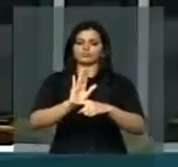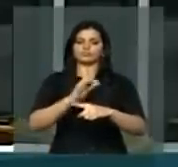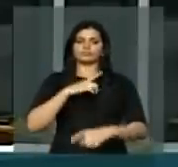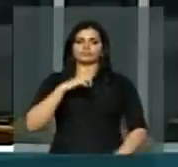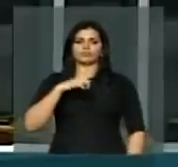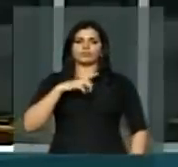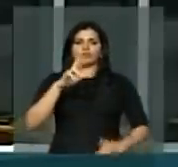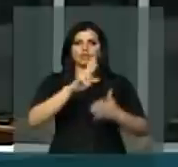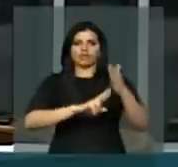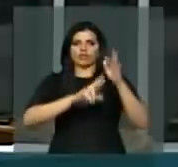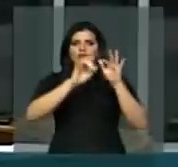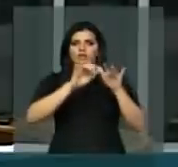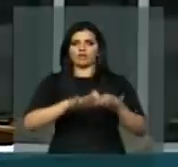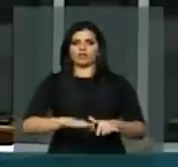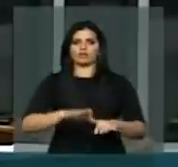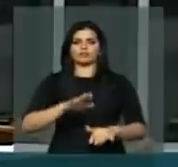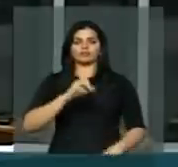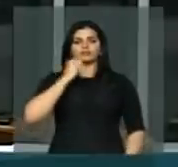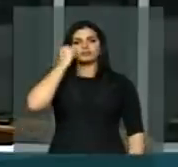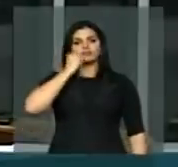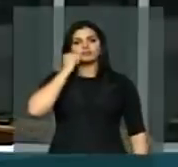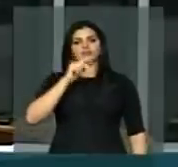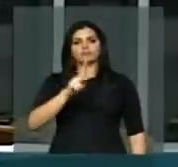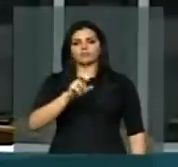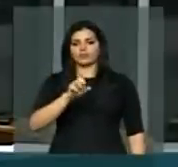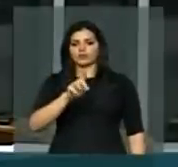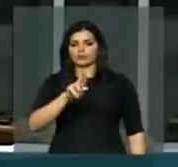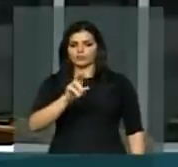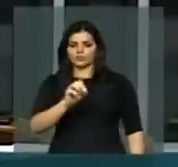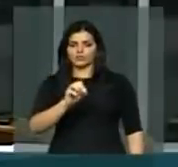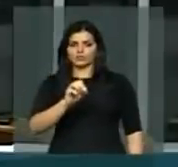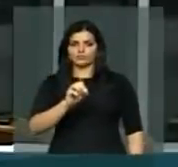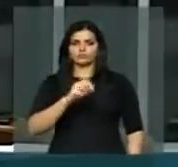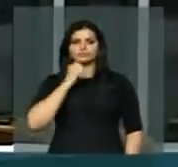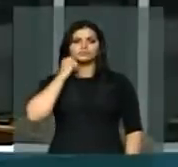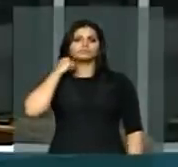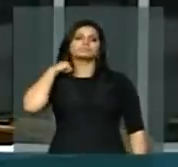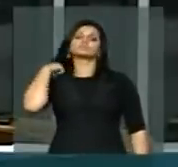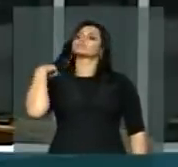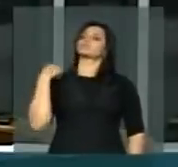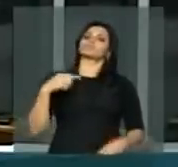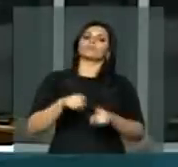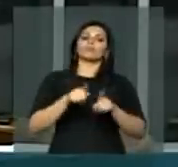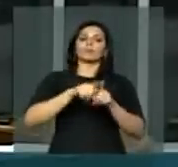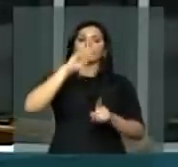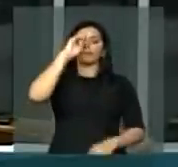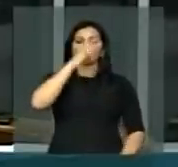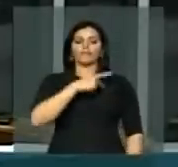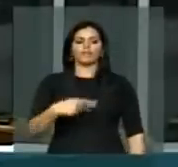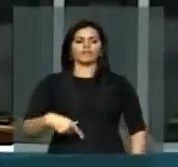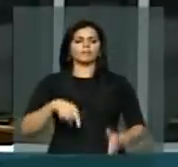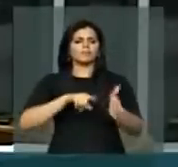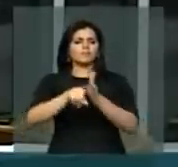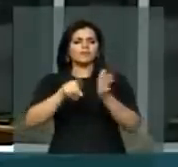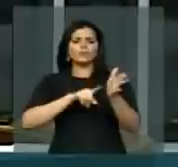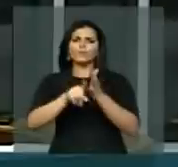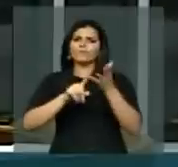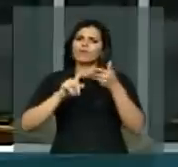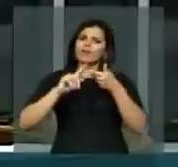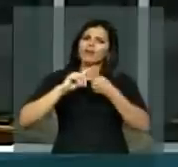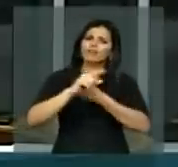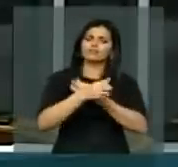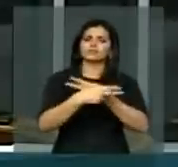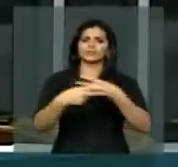ao relator senador Pedro Taques. Finalmente, senhor presidente, há tantas perguntas e há tantas